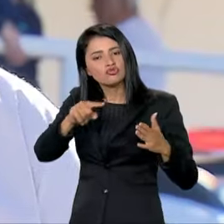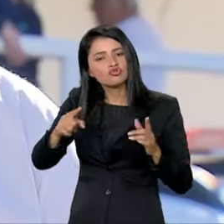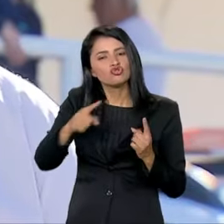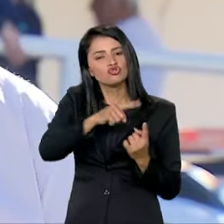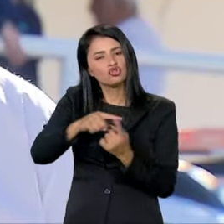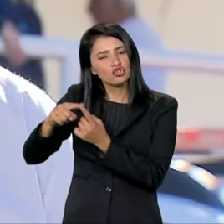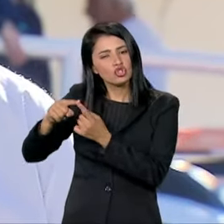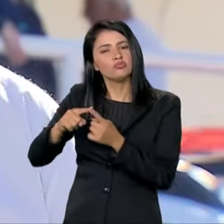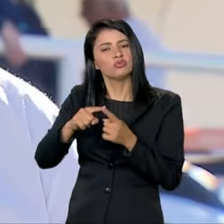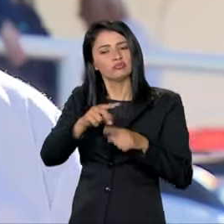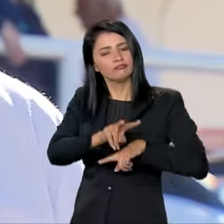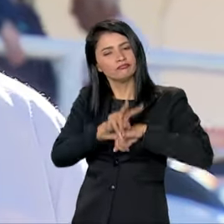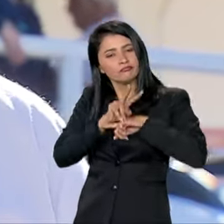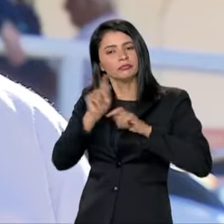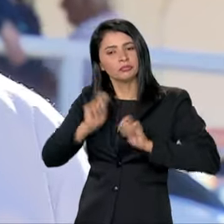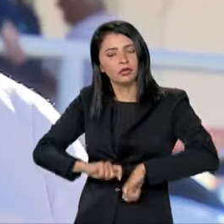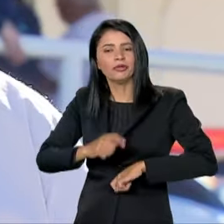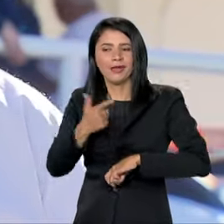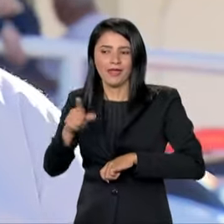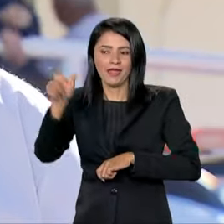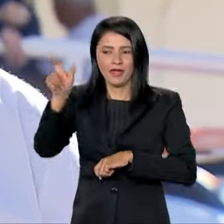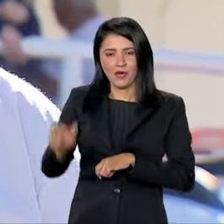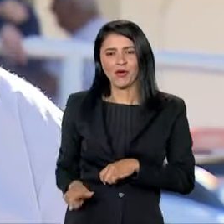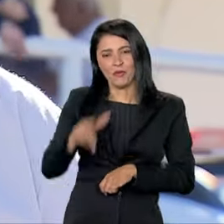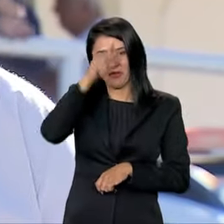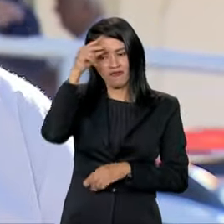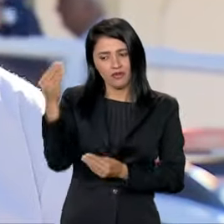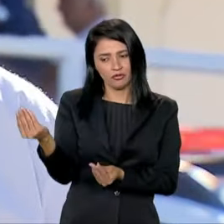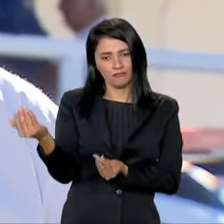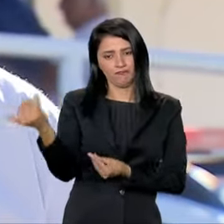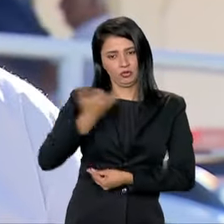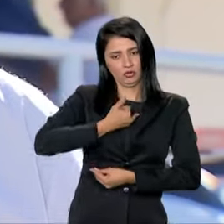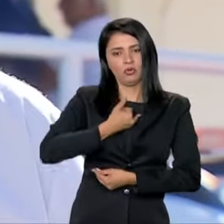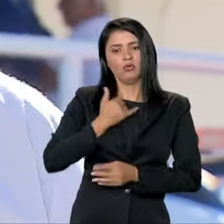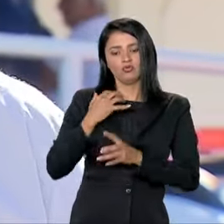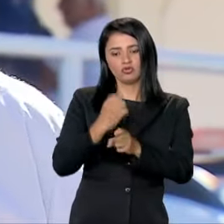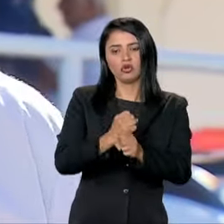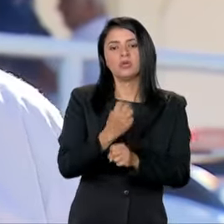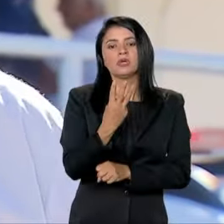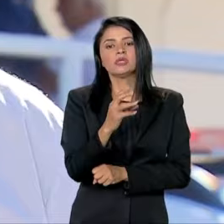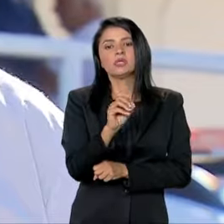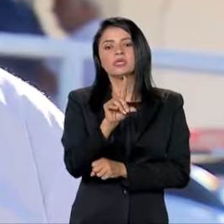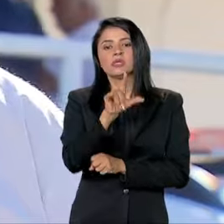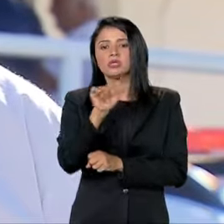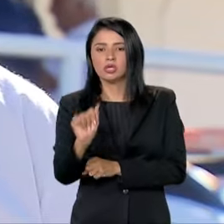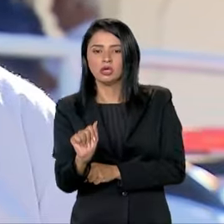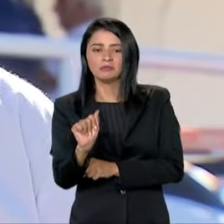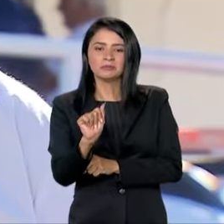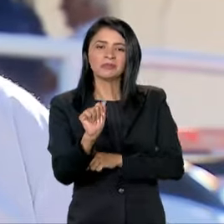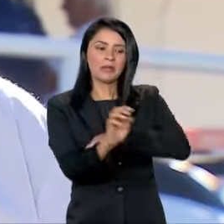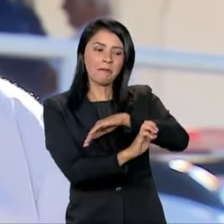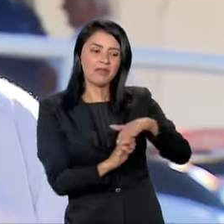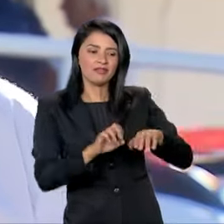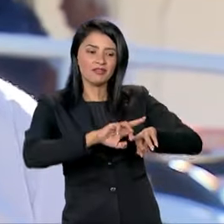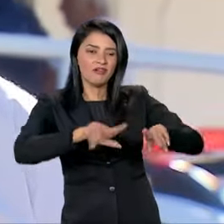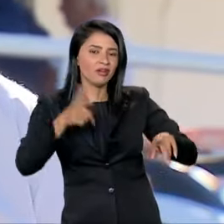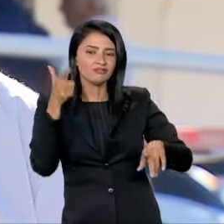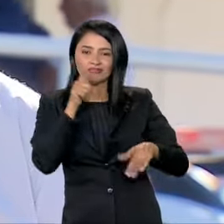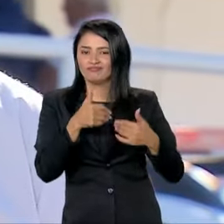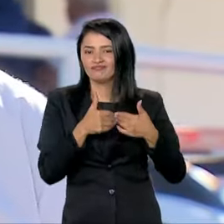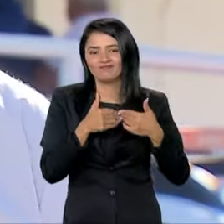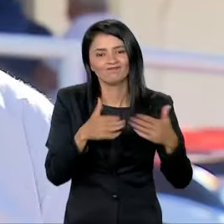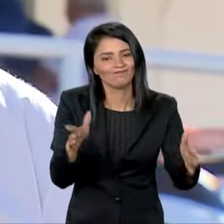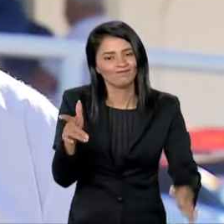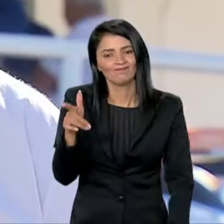prefeito nos traz, nós completamos agora 30 dias, muitas empresas não conseguiram trabalhar, não abriram